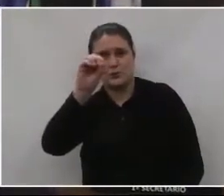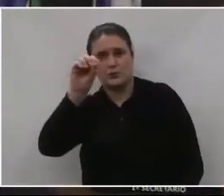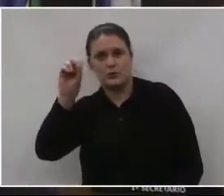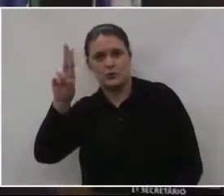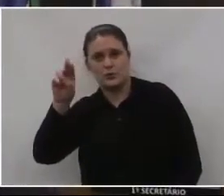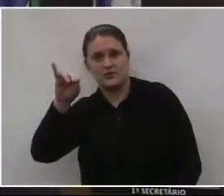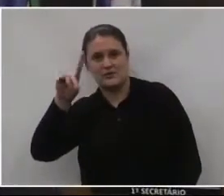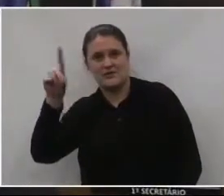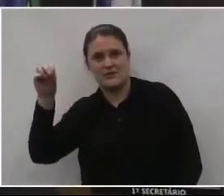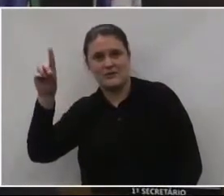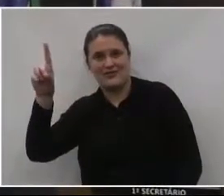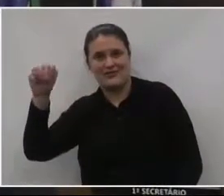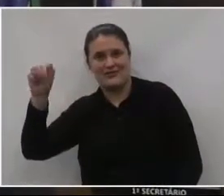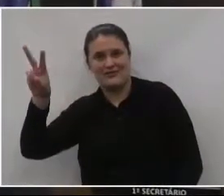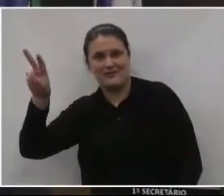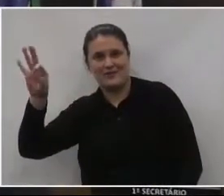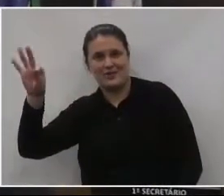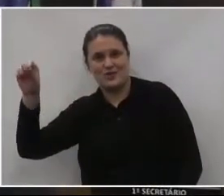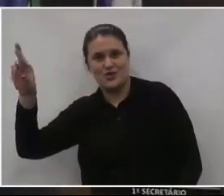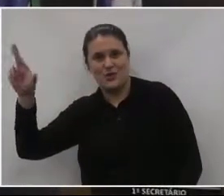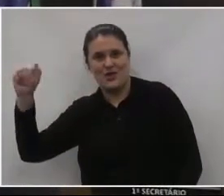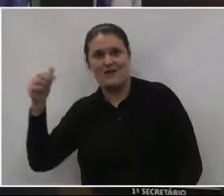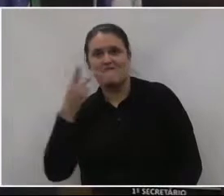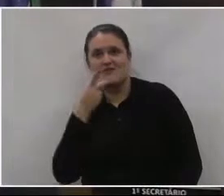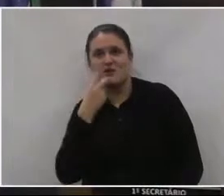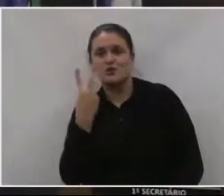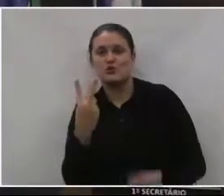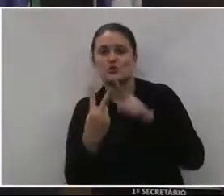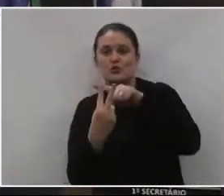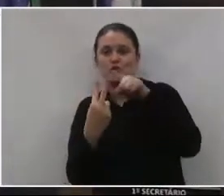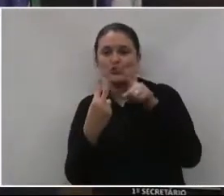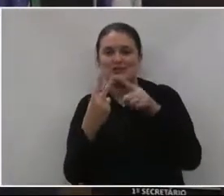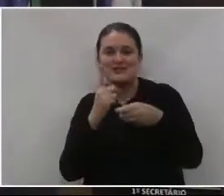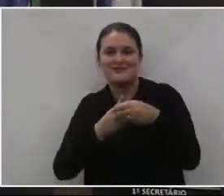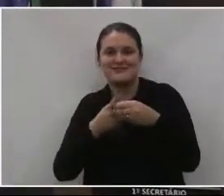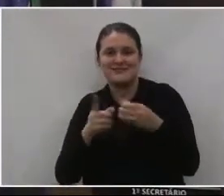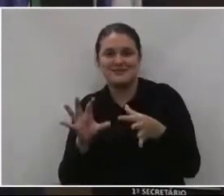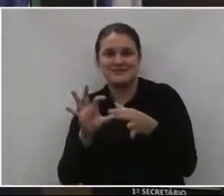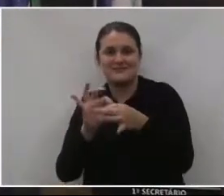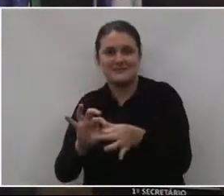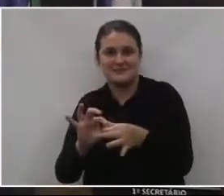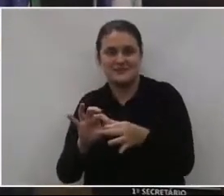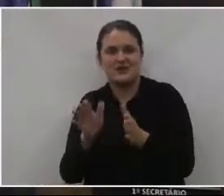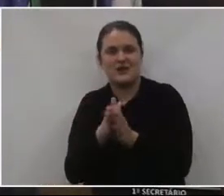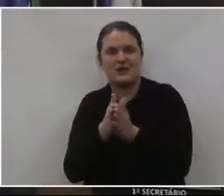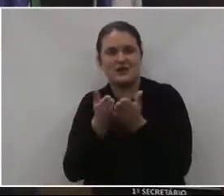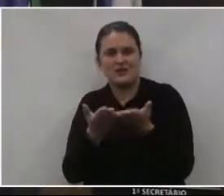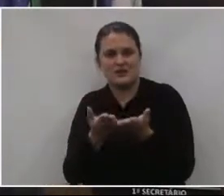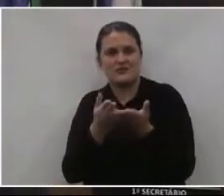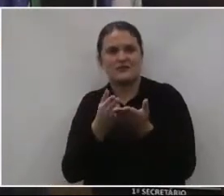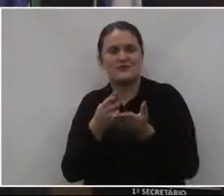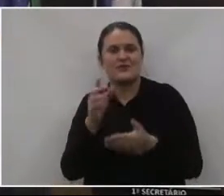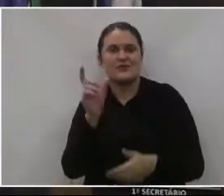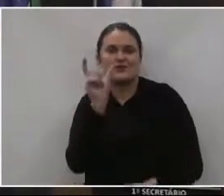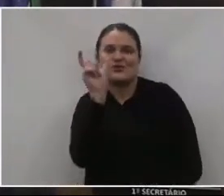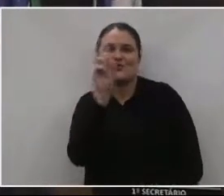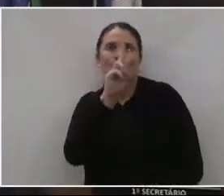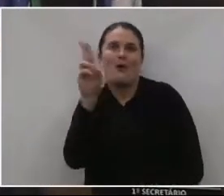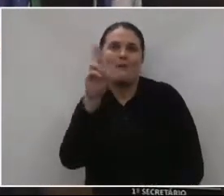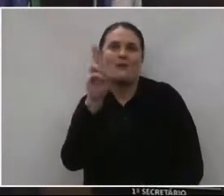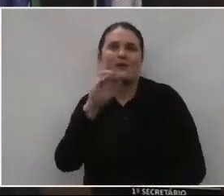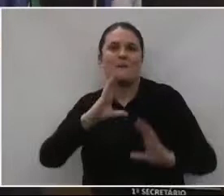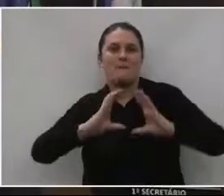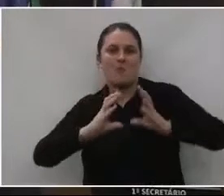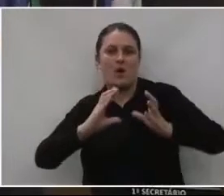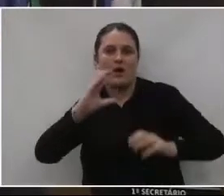Então, o livro, o nome do livro é muito sugestivo e muito